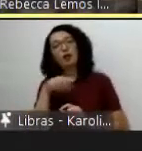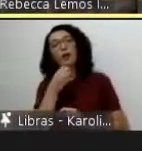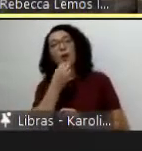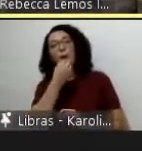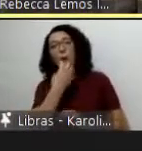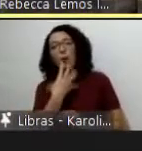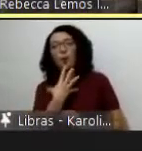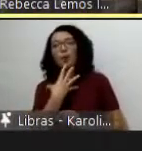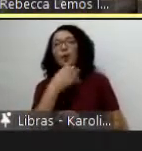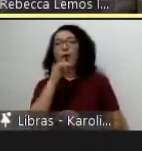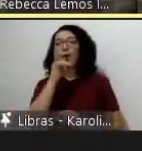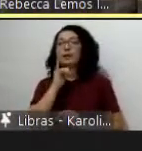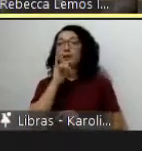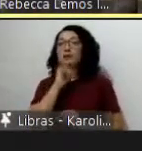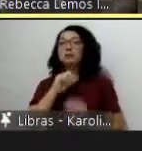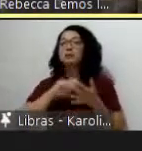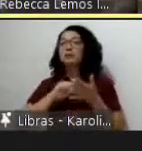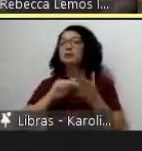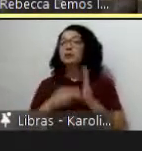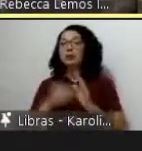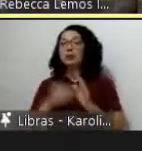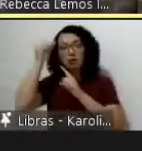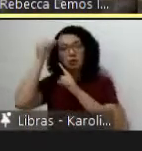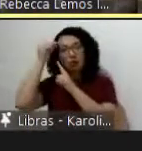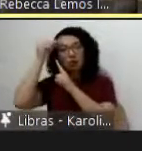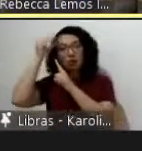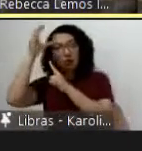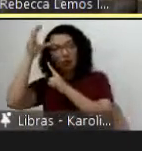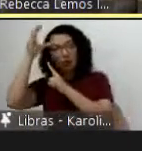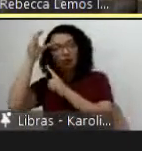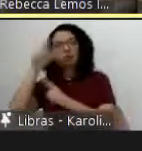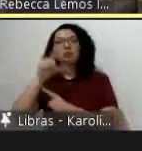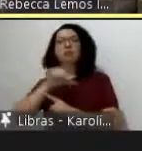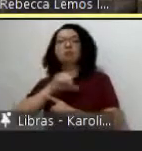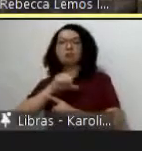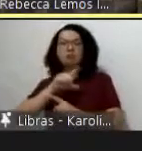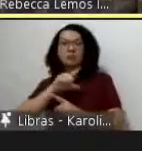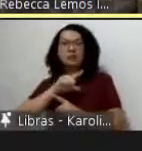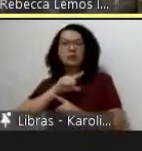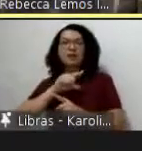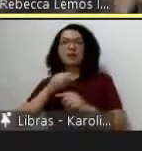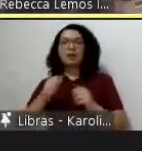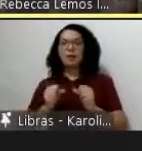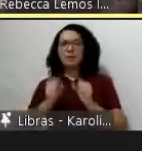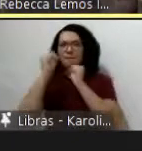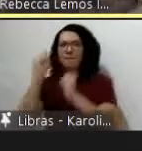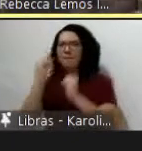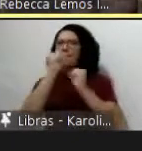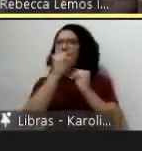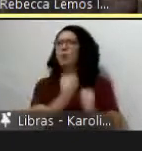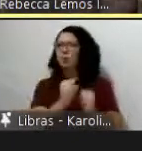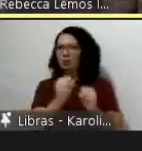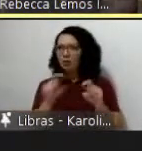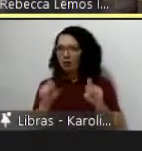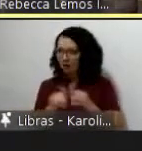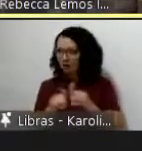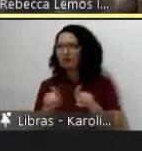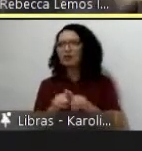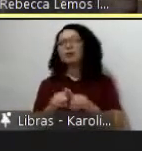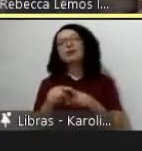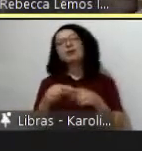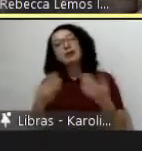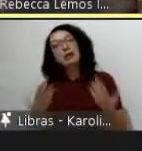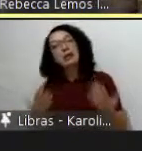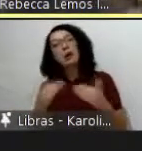conhecimento é poder os Aristides hoje enquanto tal continuam existem nos Estados Unidos